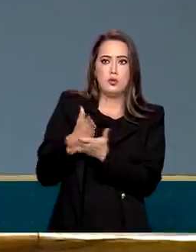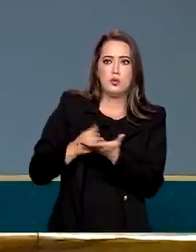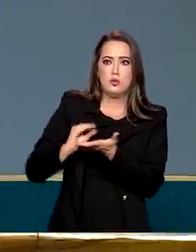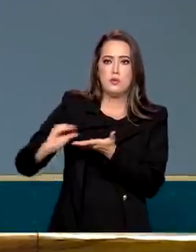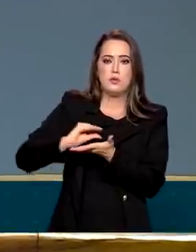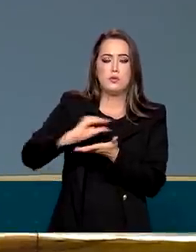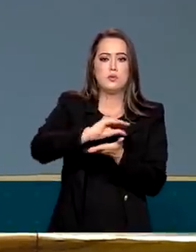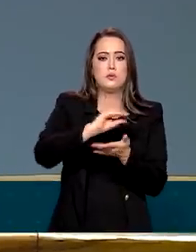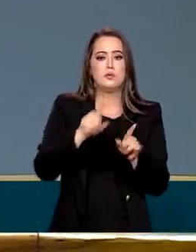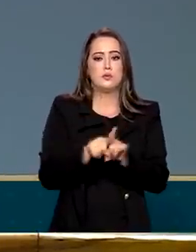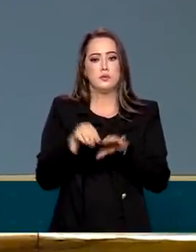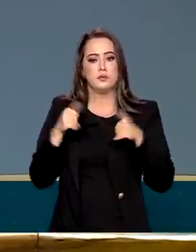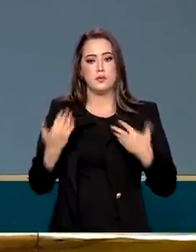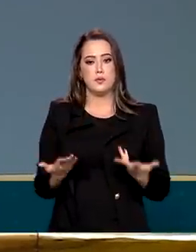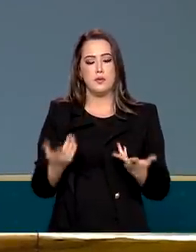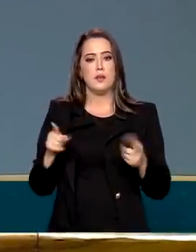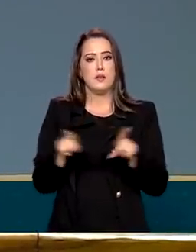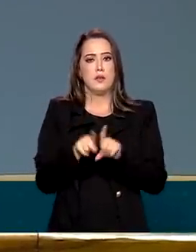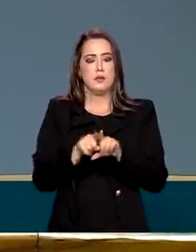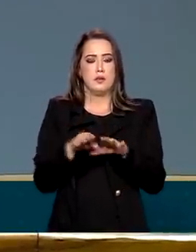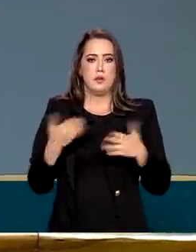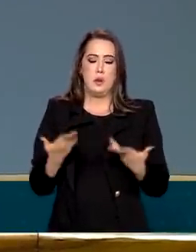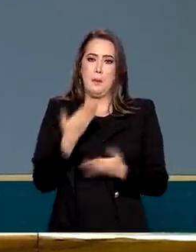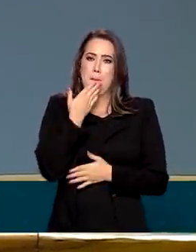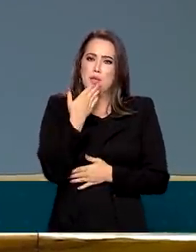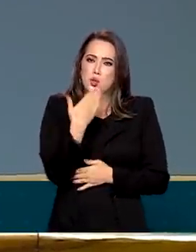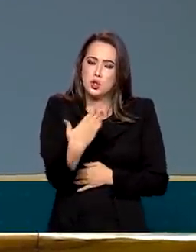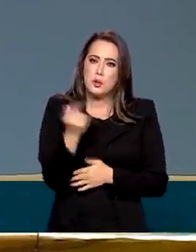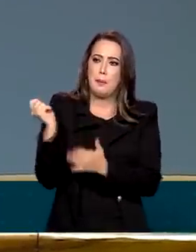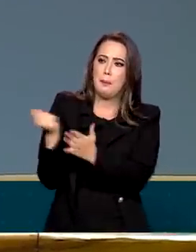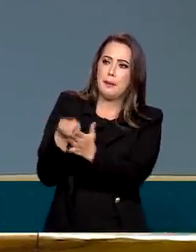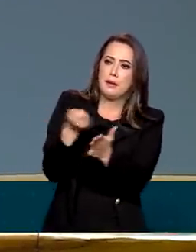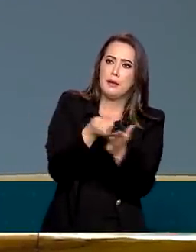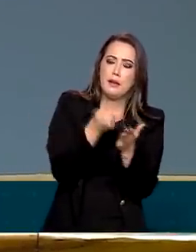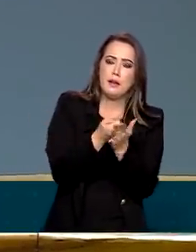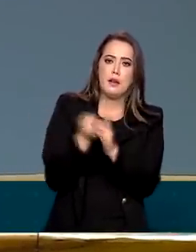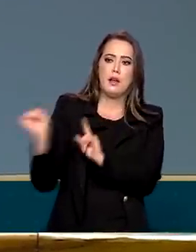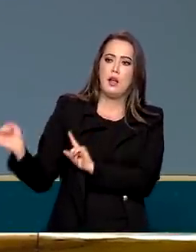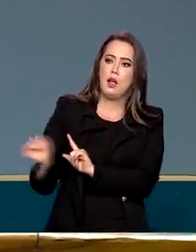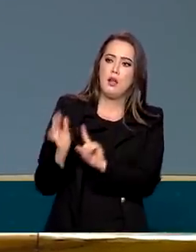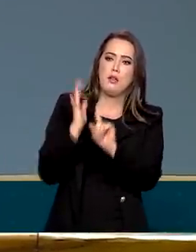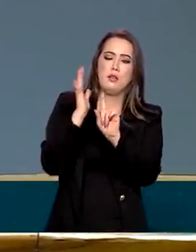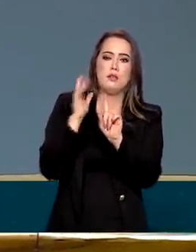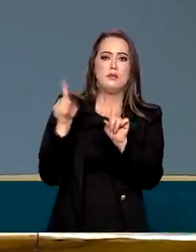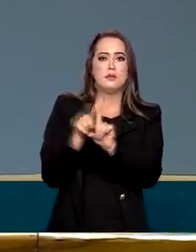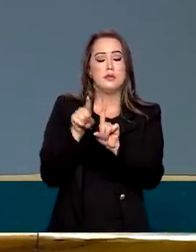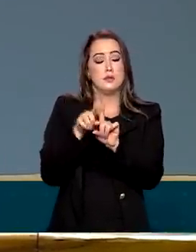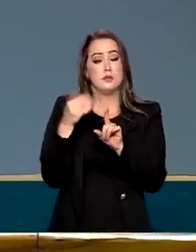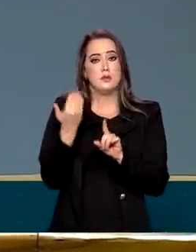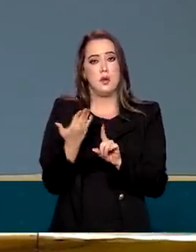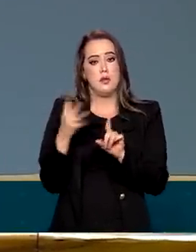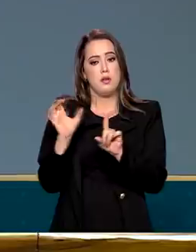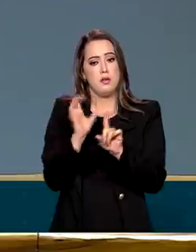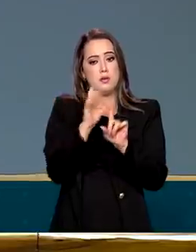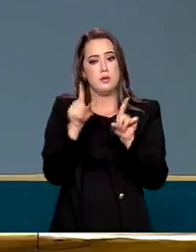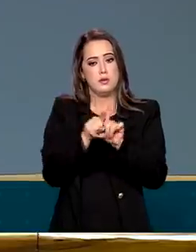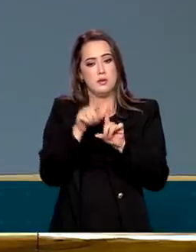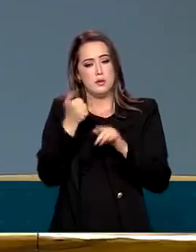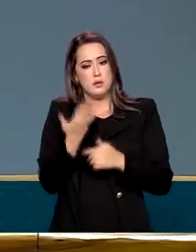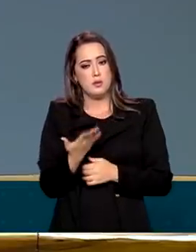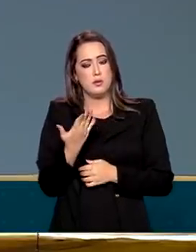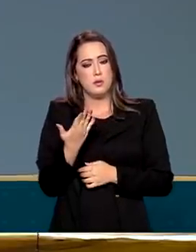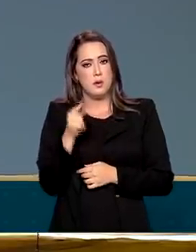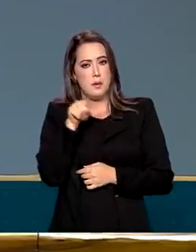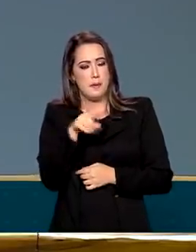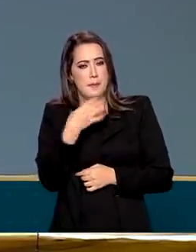Vamos desinvestir para pagar justamente os efeitos socioeconômicos da pandemia. Em vez de fazer só a